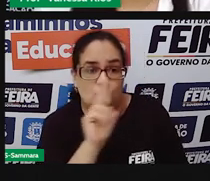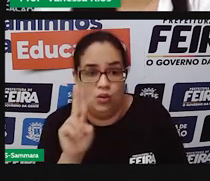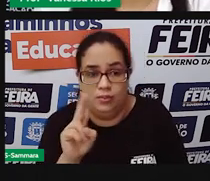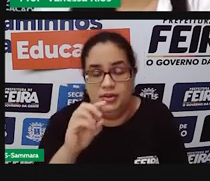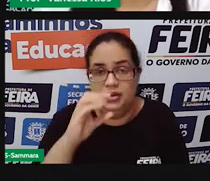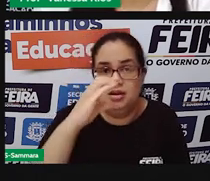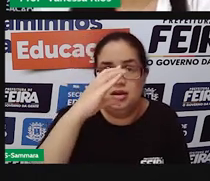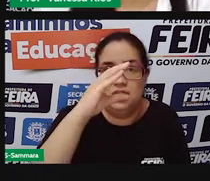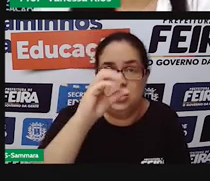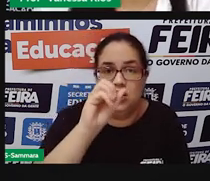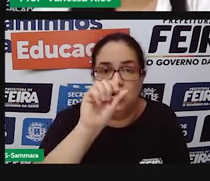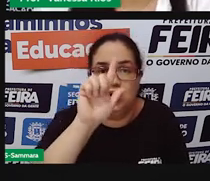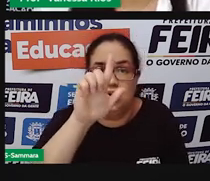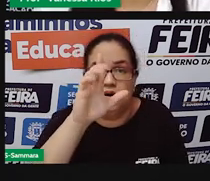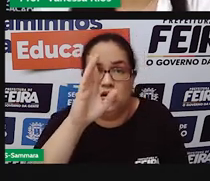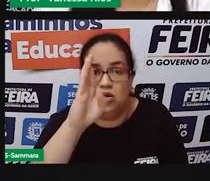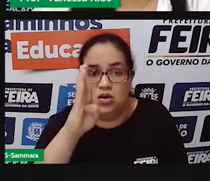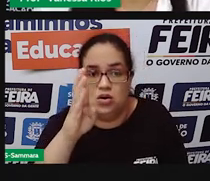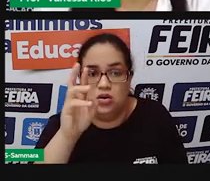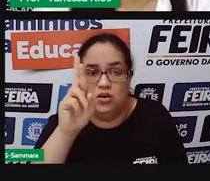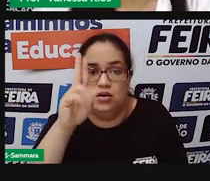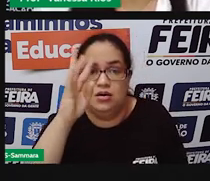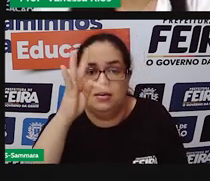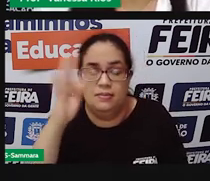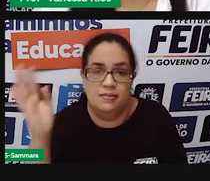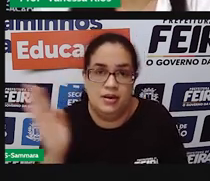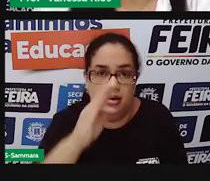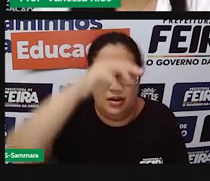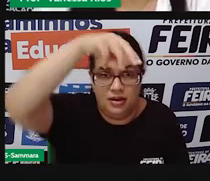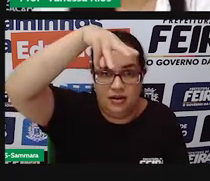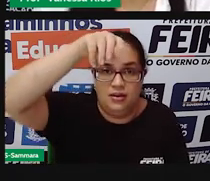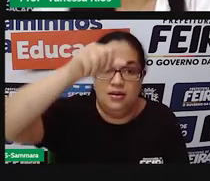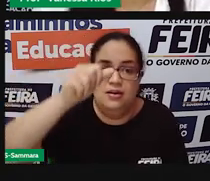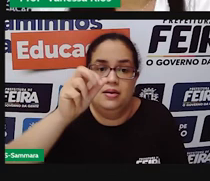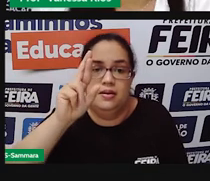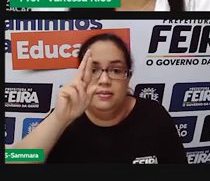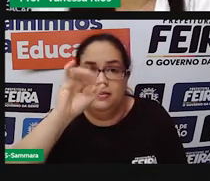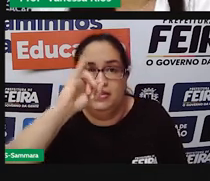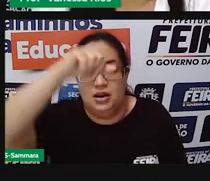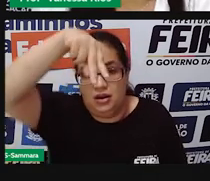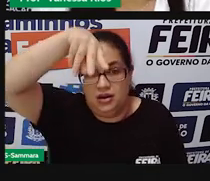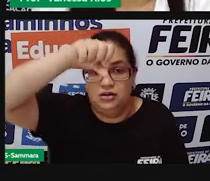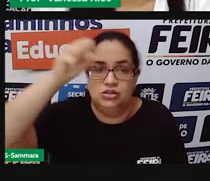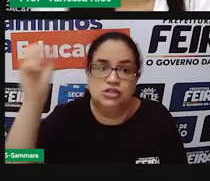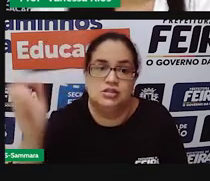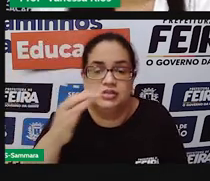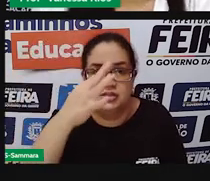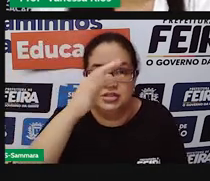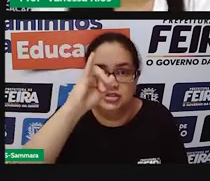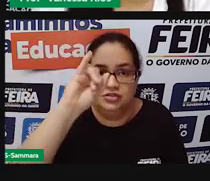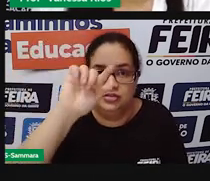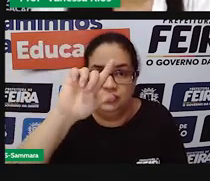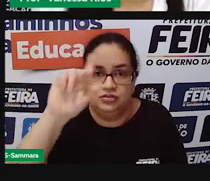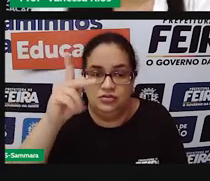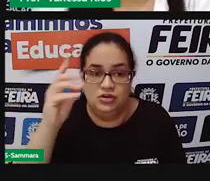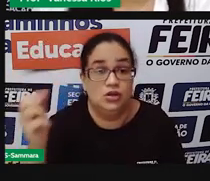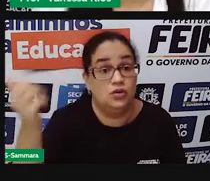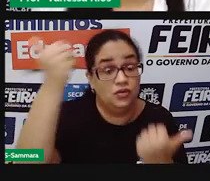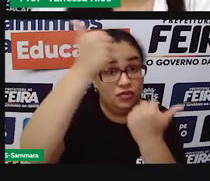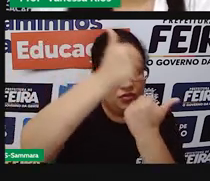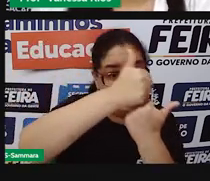prefeito de Pela de Santana atualmente se chama Colbert Martins Filho e o vice